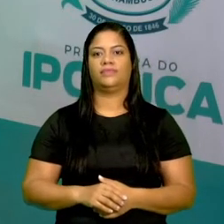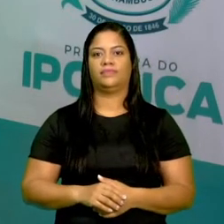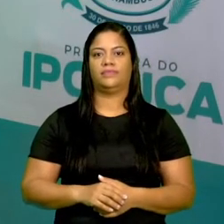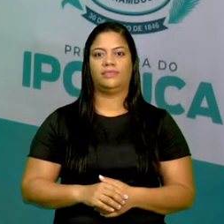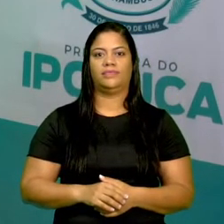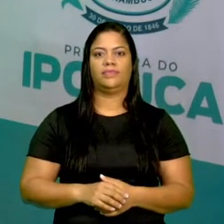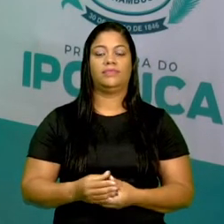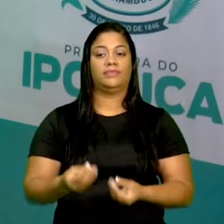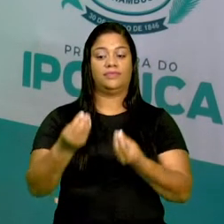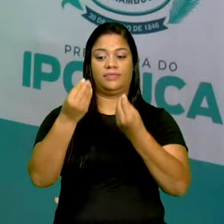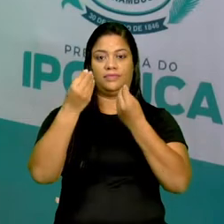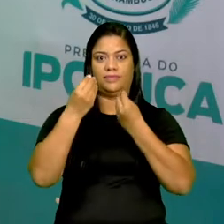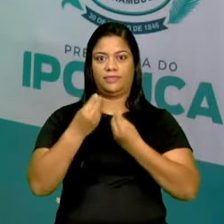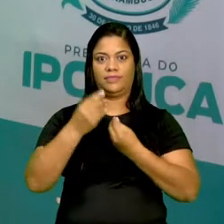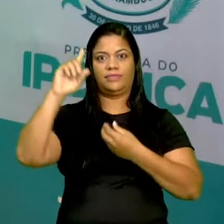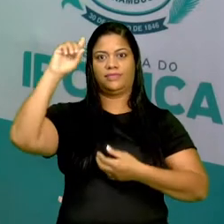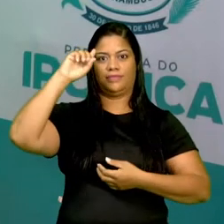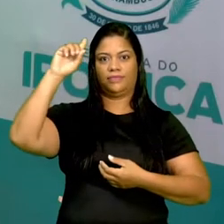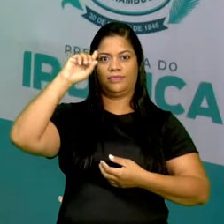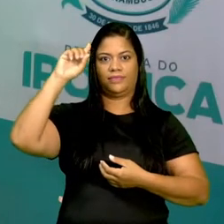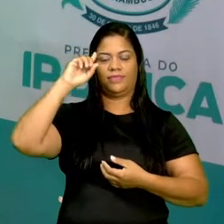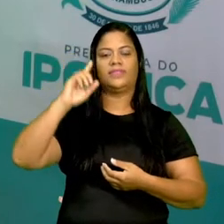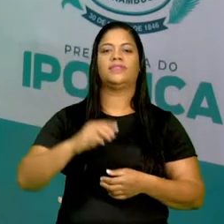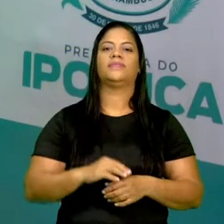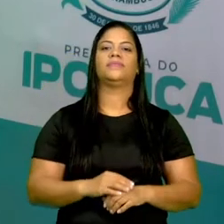alimentação diária.